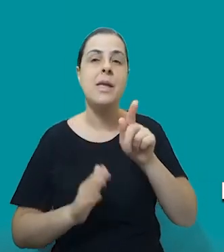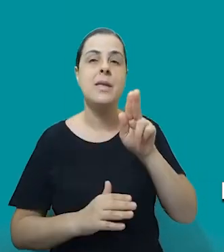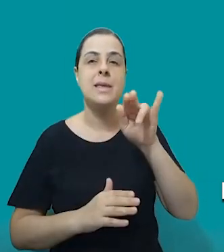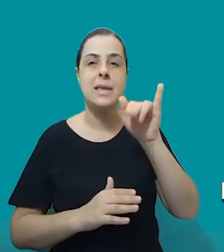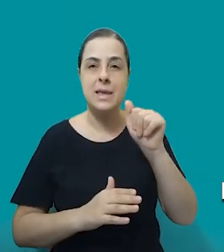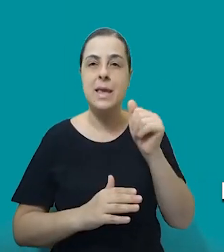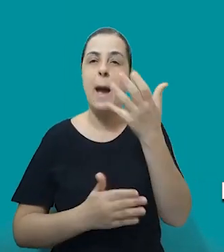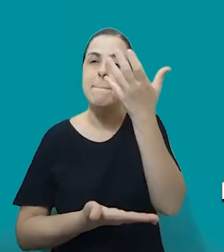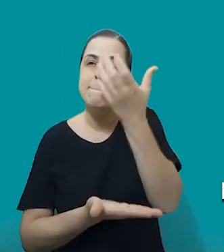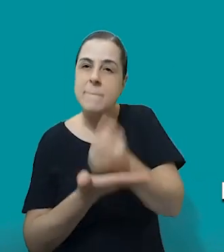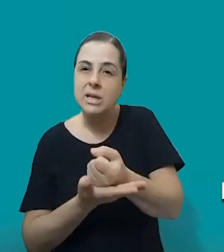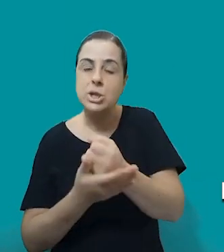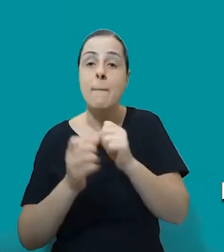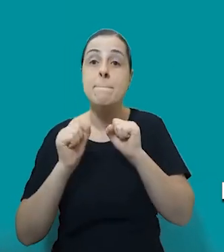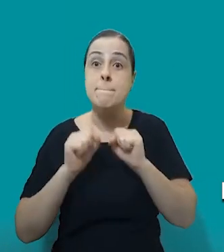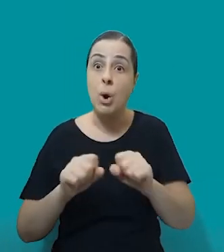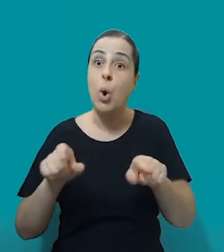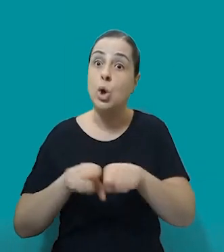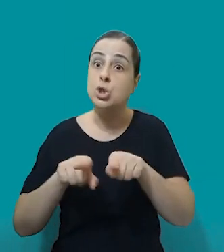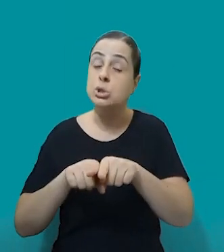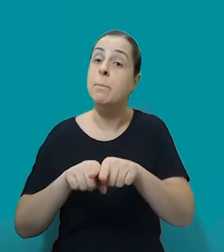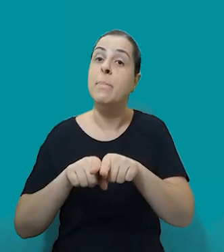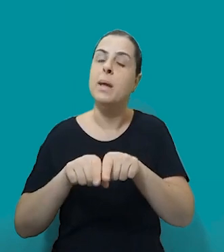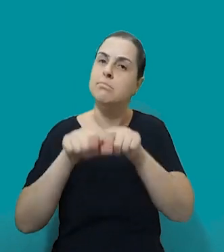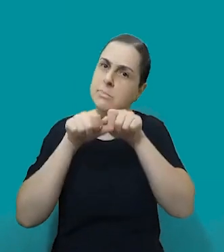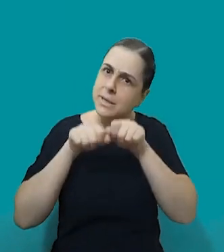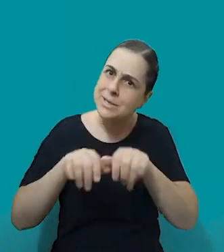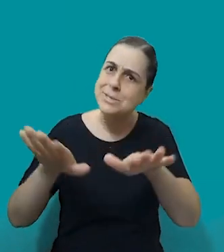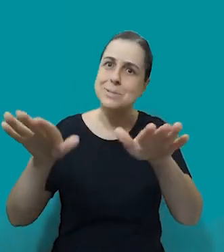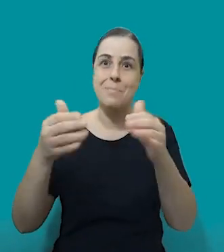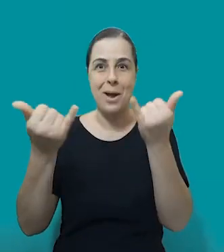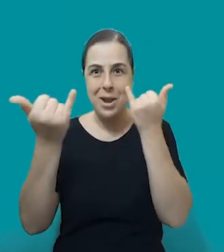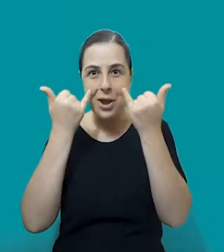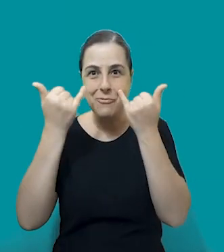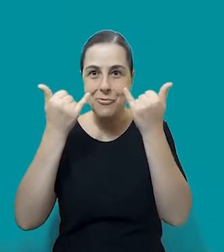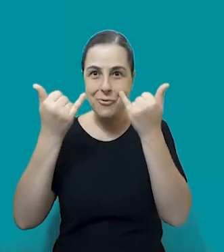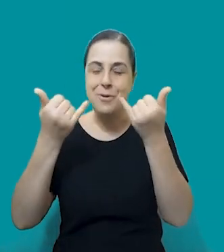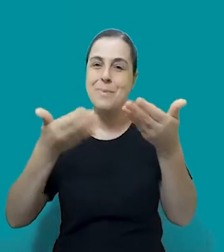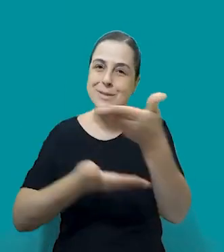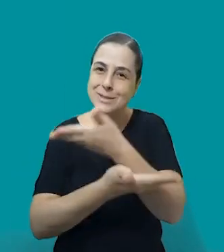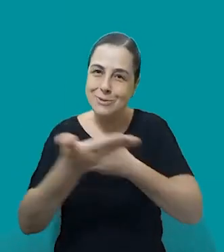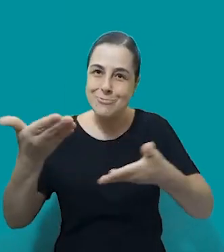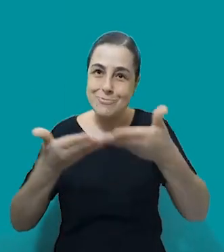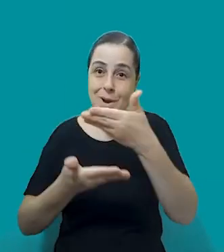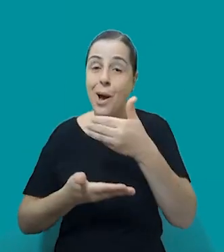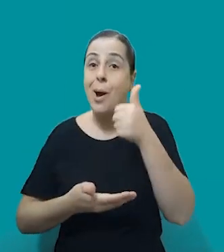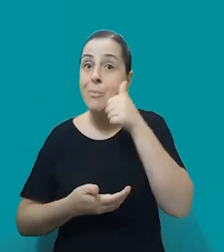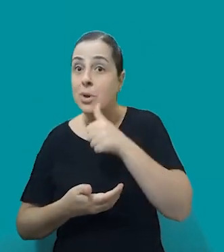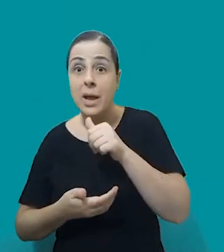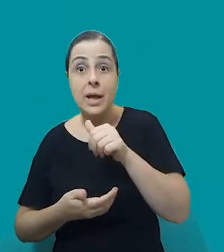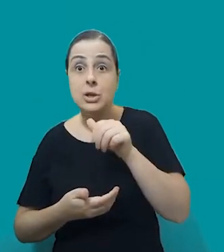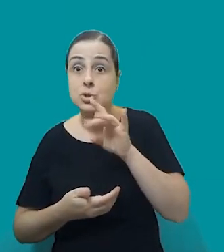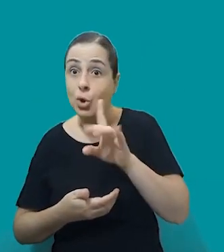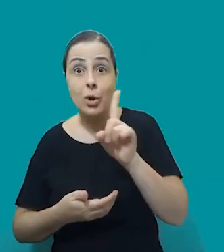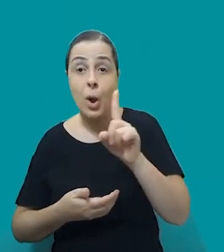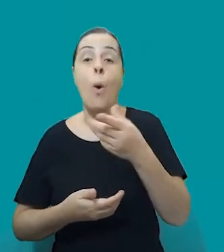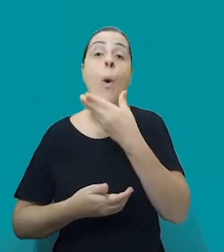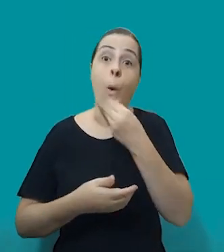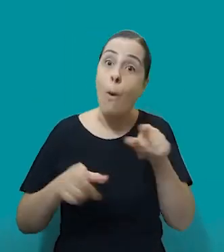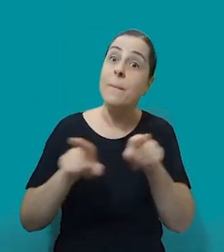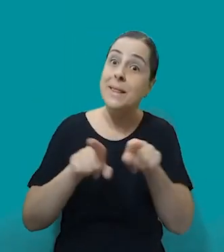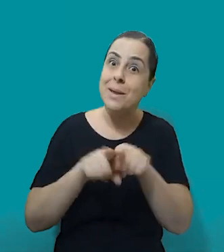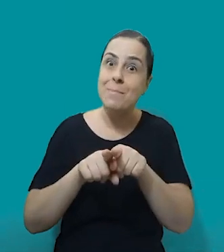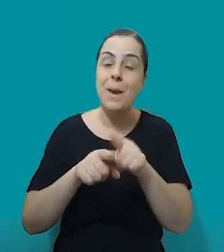baixarem, disseminar essas informações, acho que qualquer pessoa, não só as mulheres, principalmente os homens também, que muitas vezes não fazem